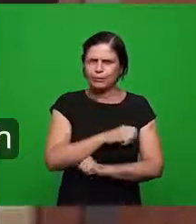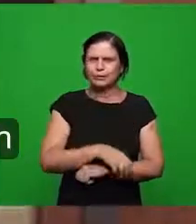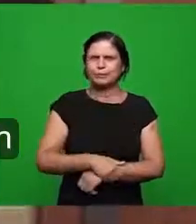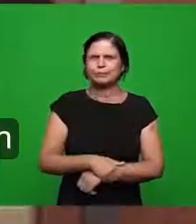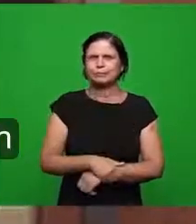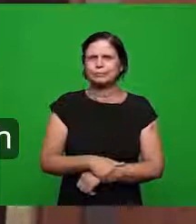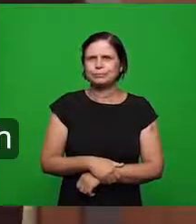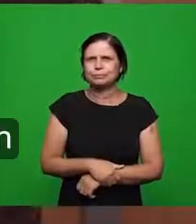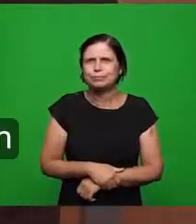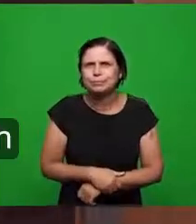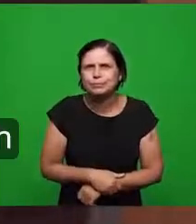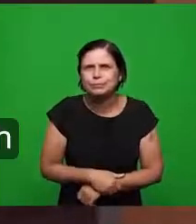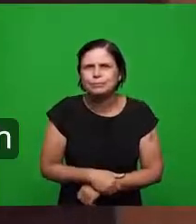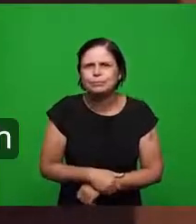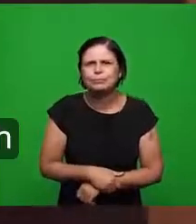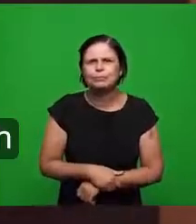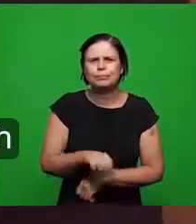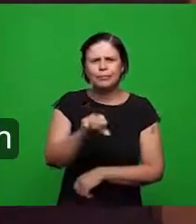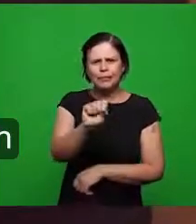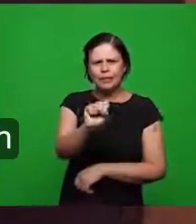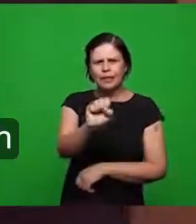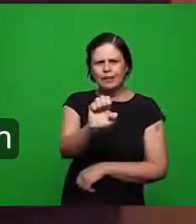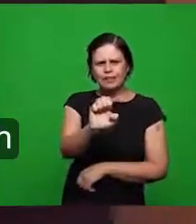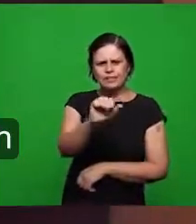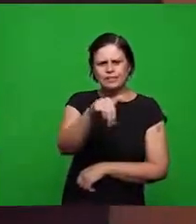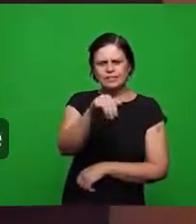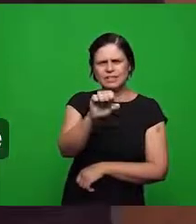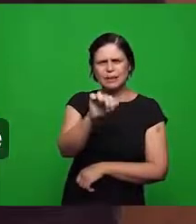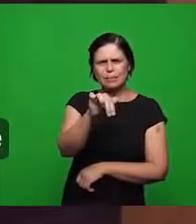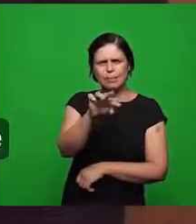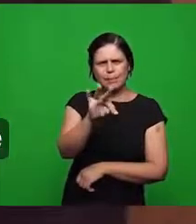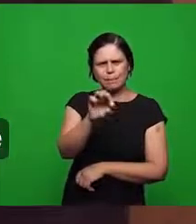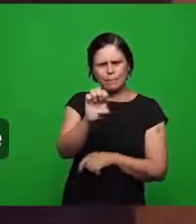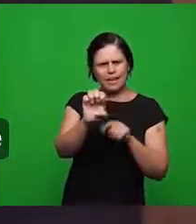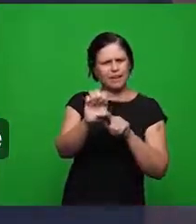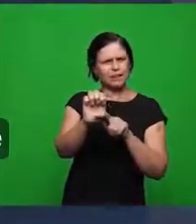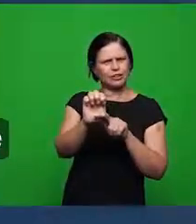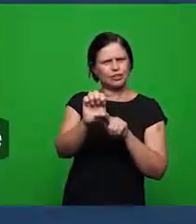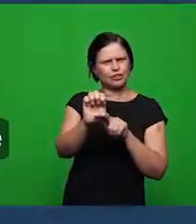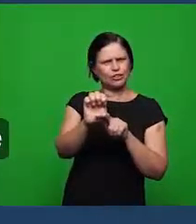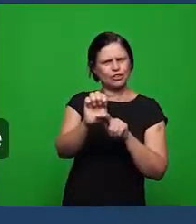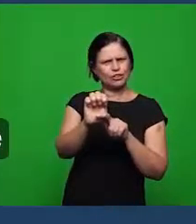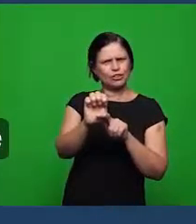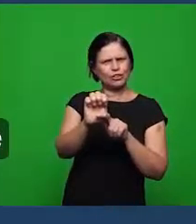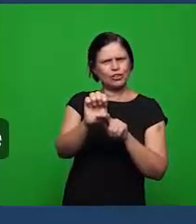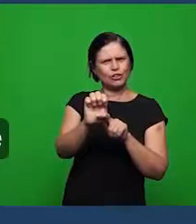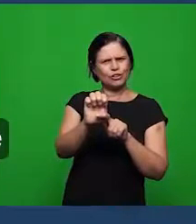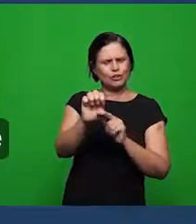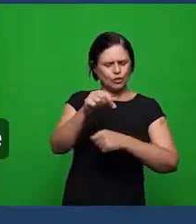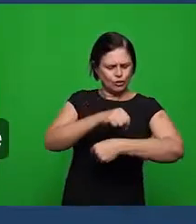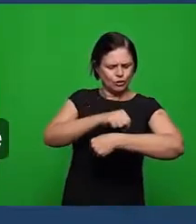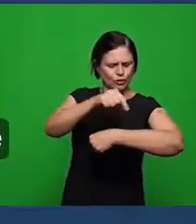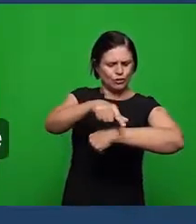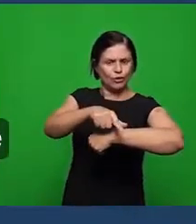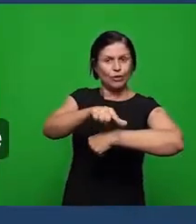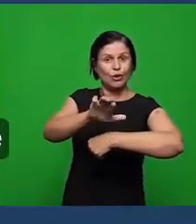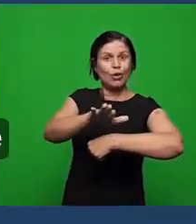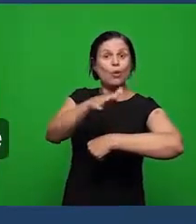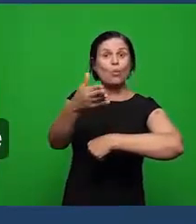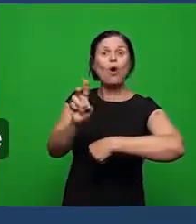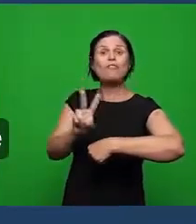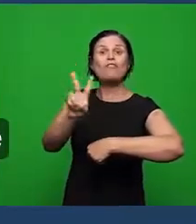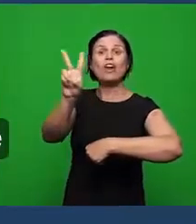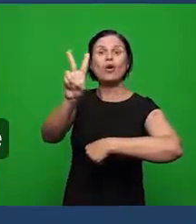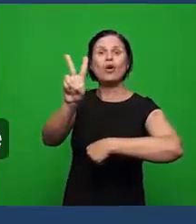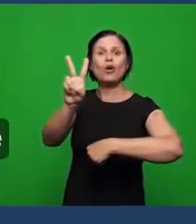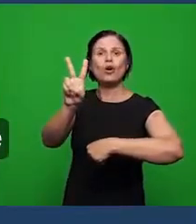sobre a semente aborde o seu valor com vida e sem vida